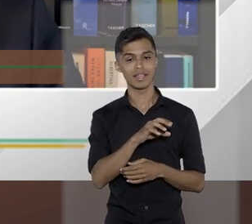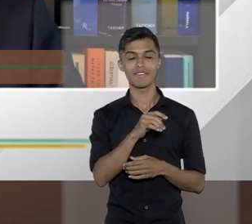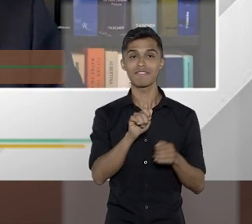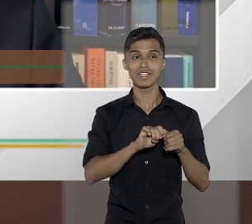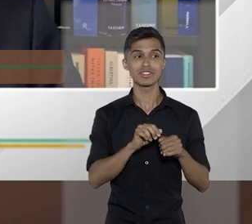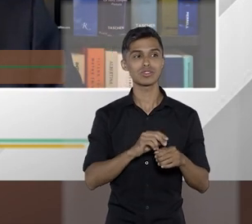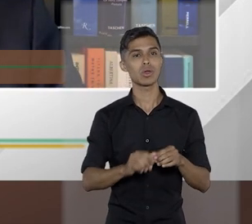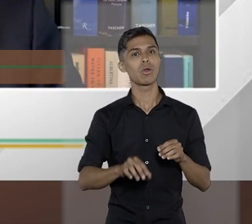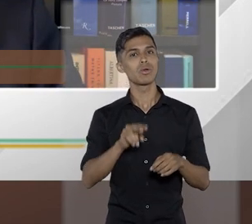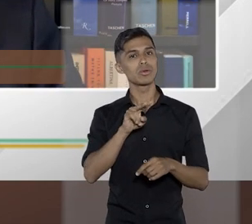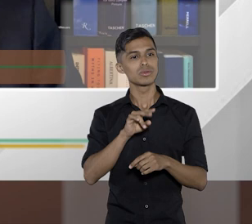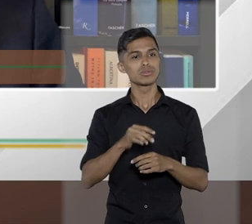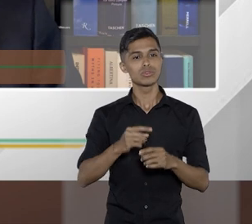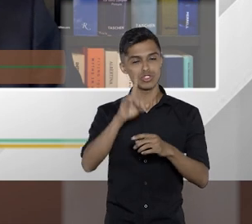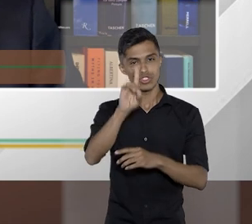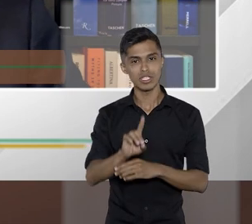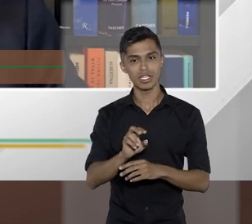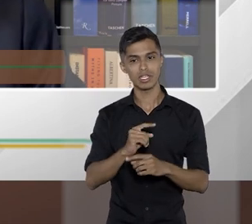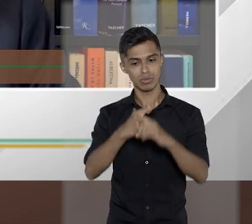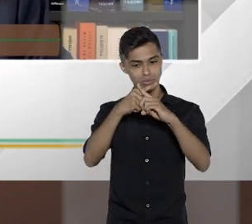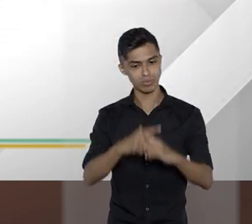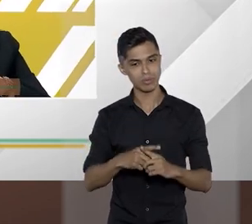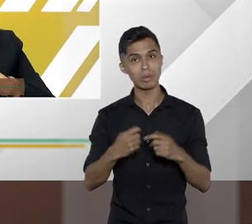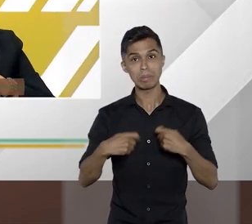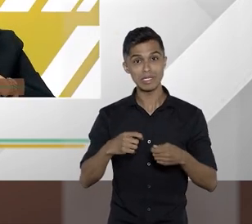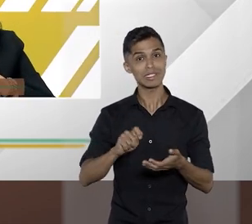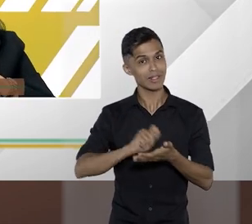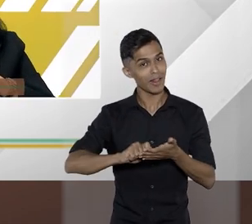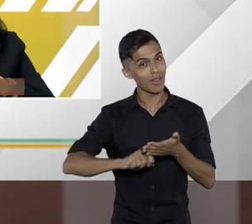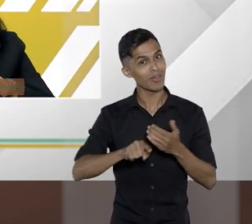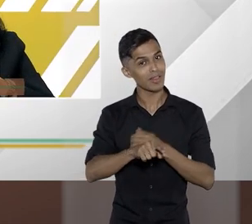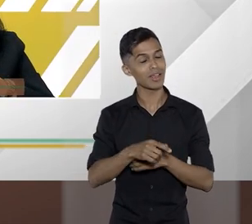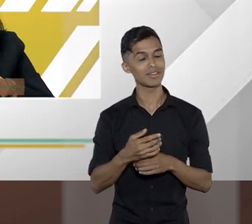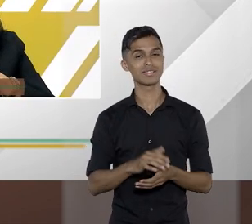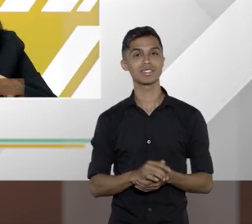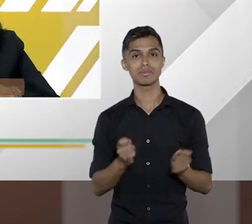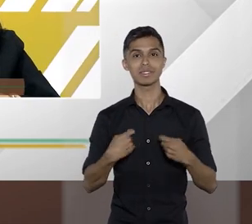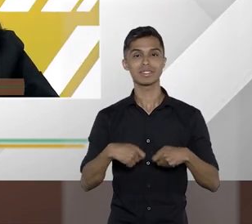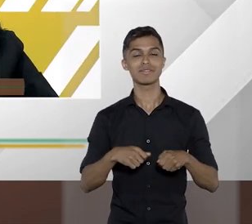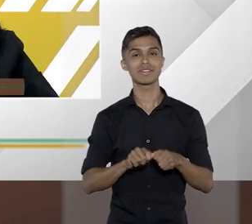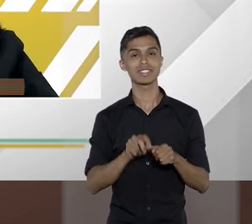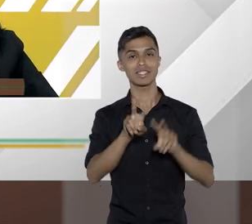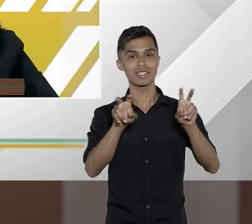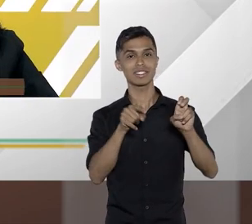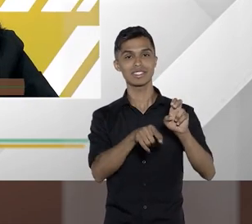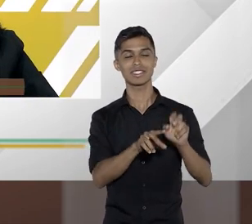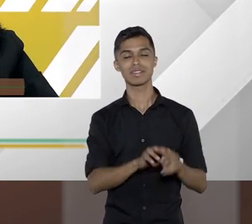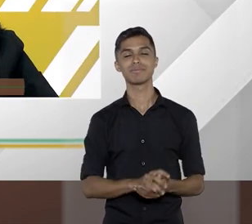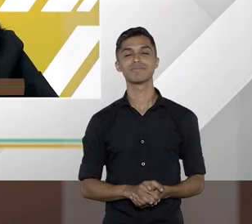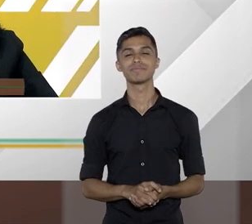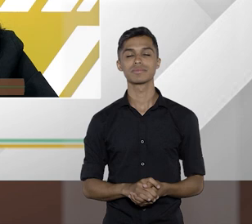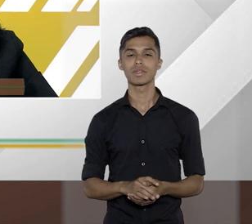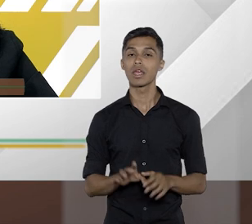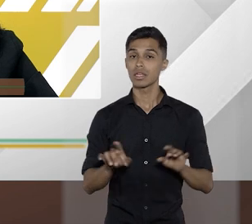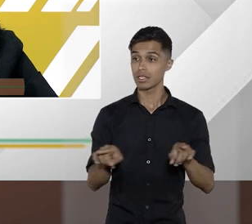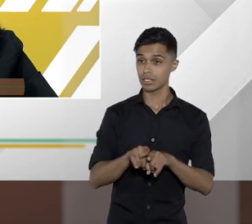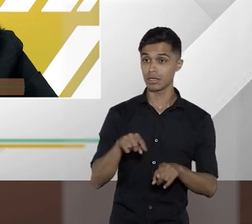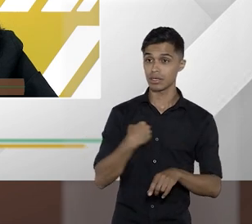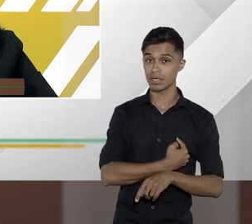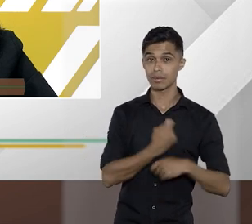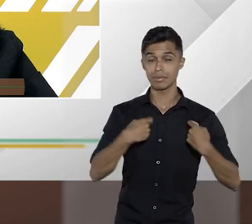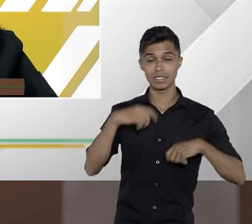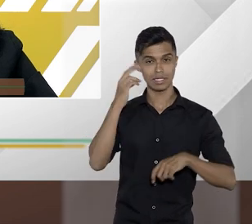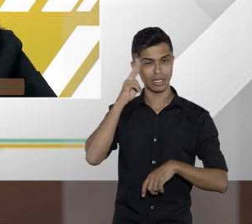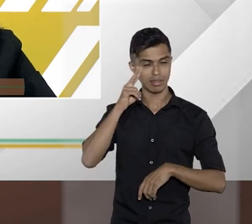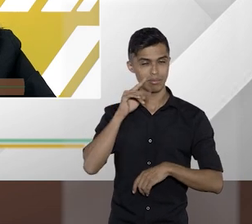proteção de dados no direito concorrencial. Outro assunto anotado, né, Tiago? Sim. E também nós temos que lembrar